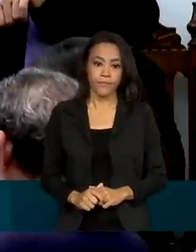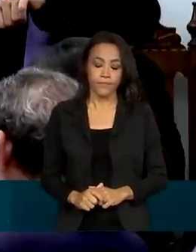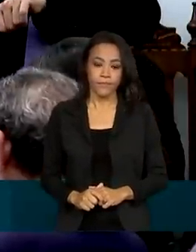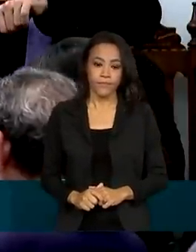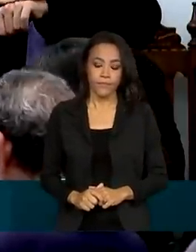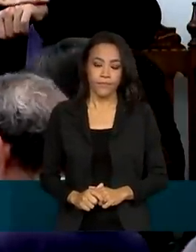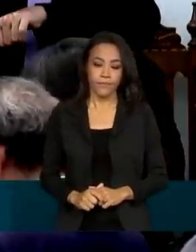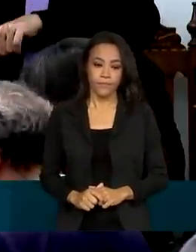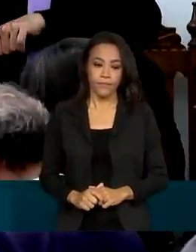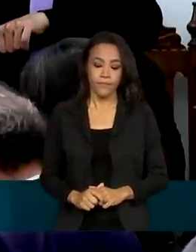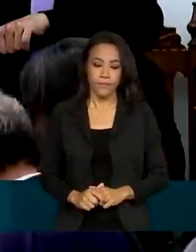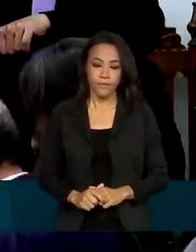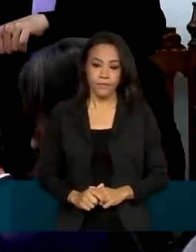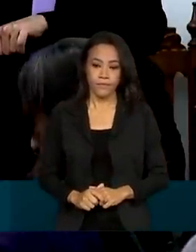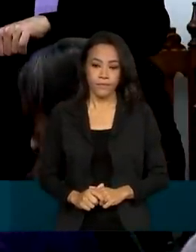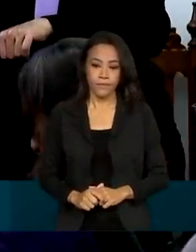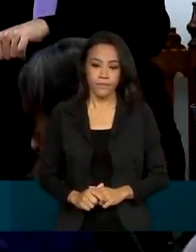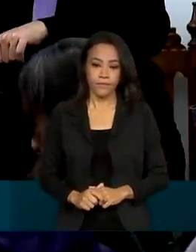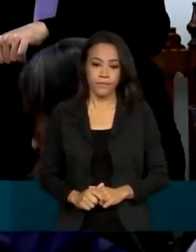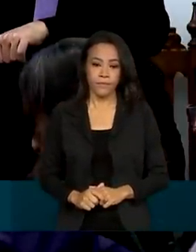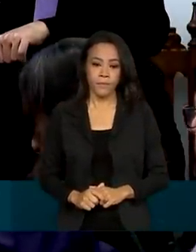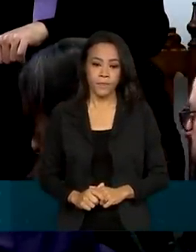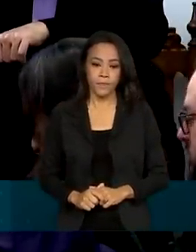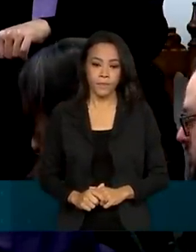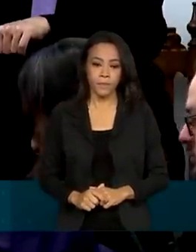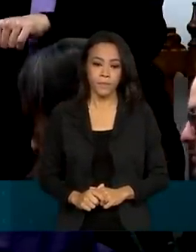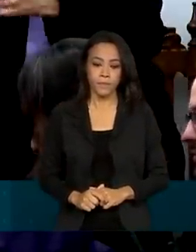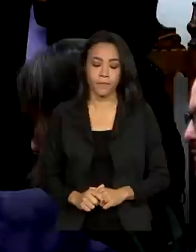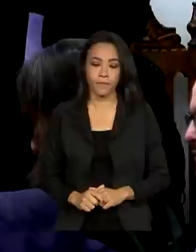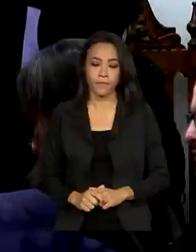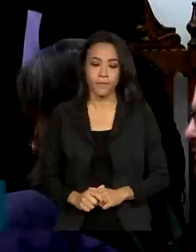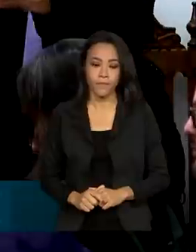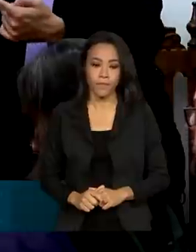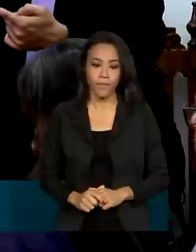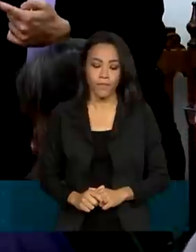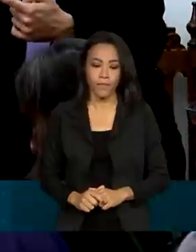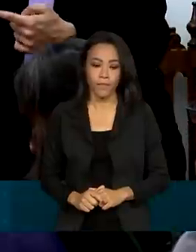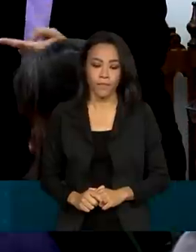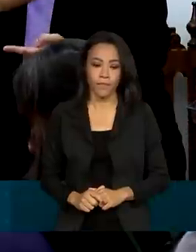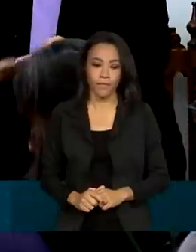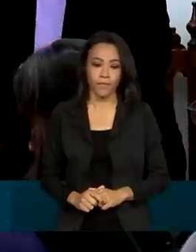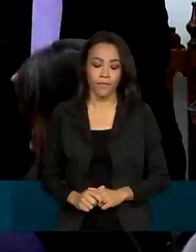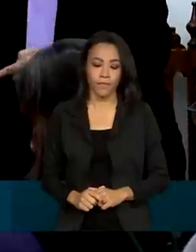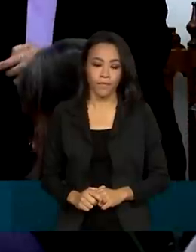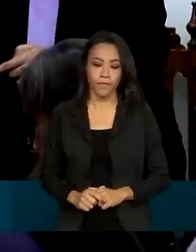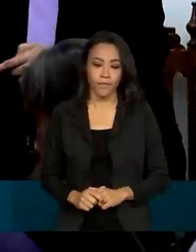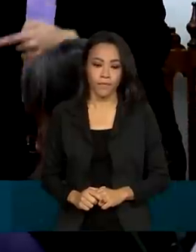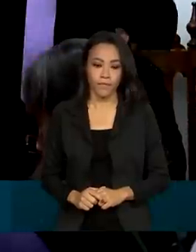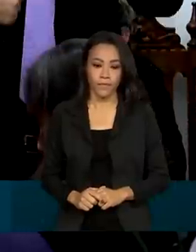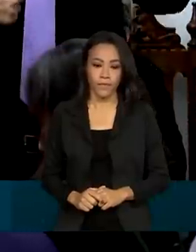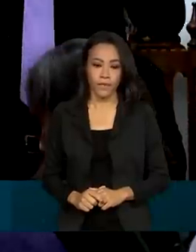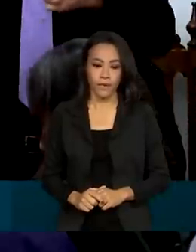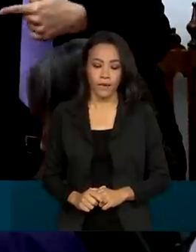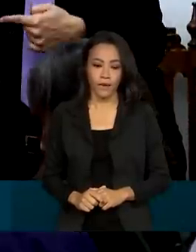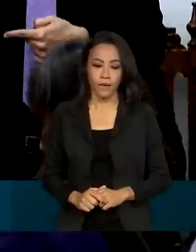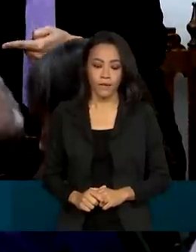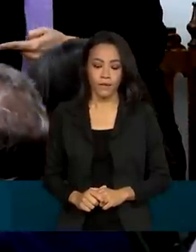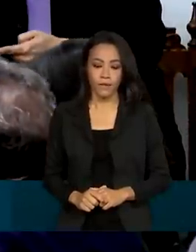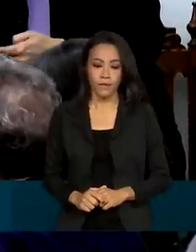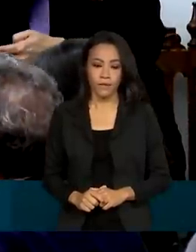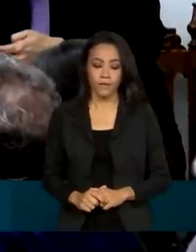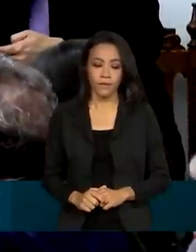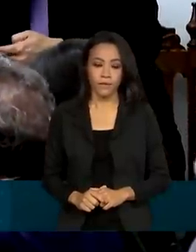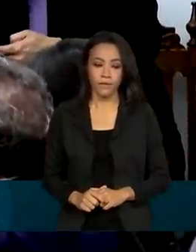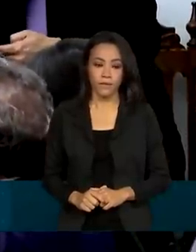oferecermos ao presidente Lula uma proposta de política de valorização permanente do salário mínimo a ser